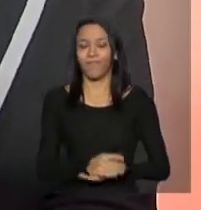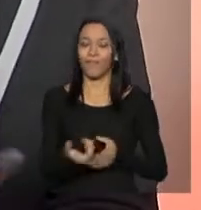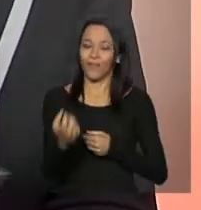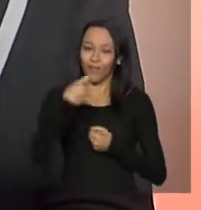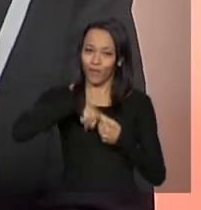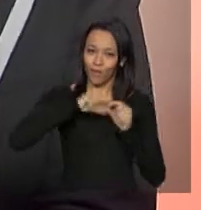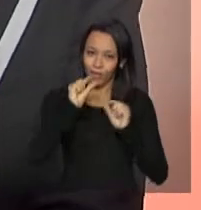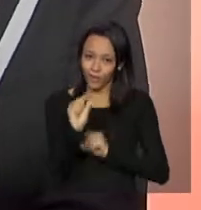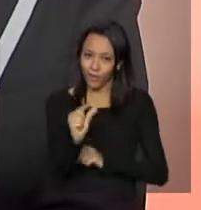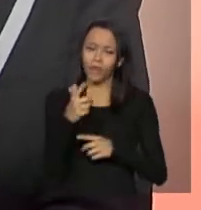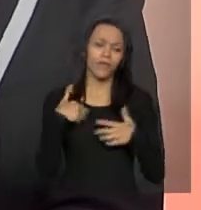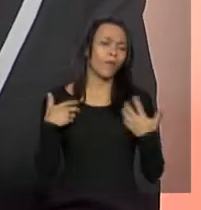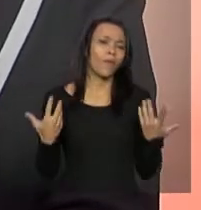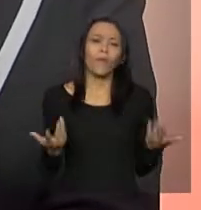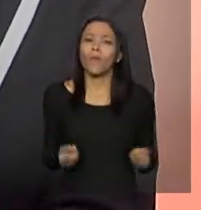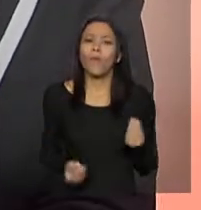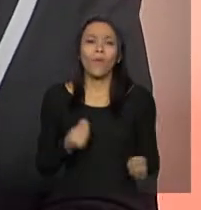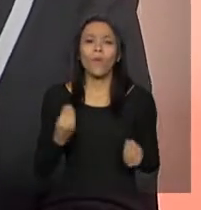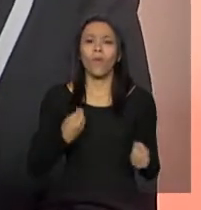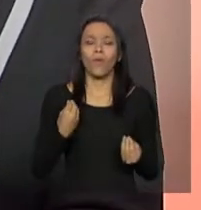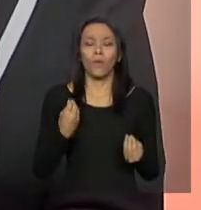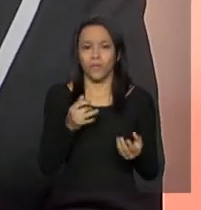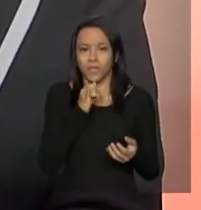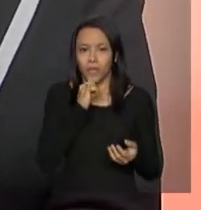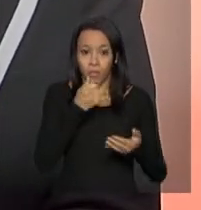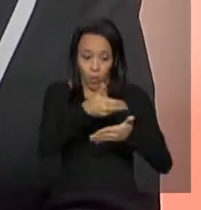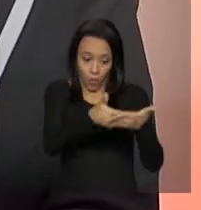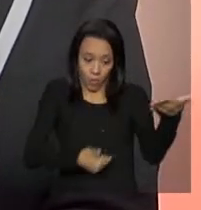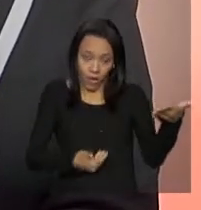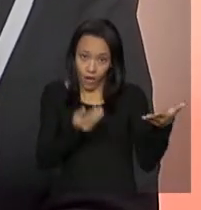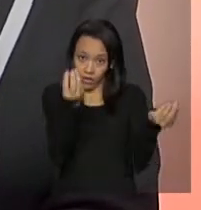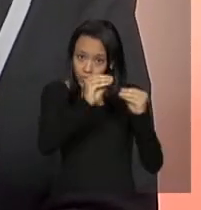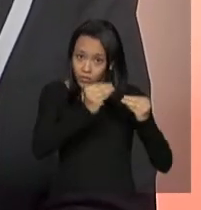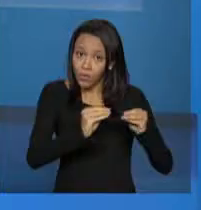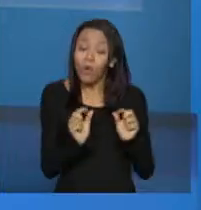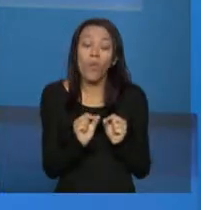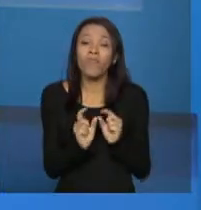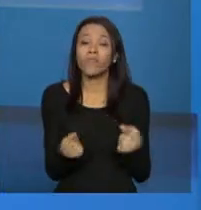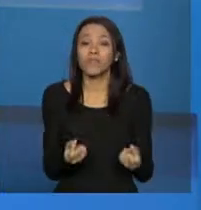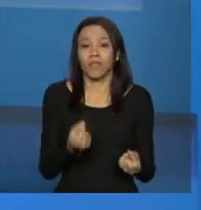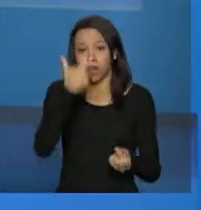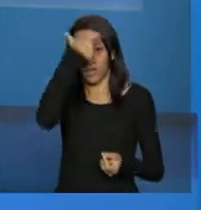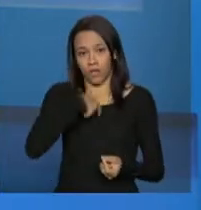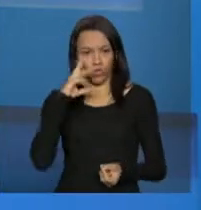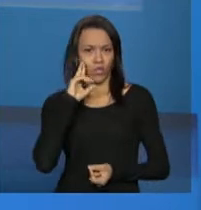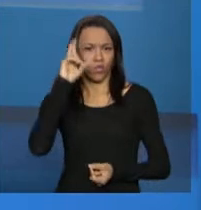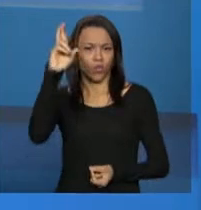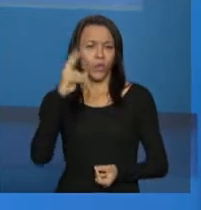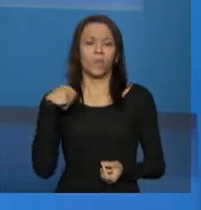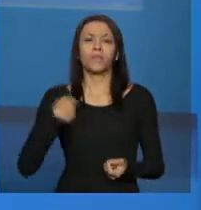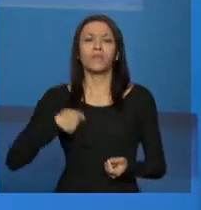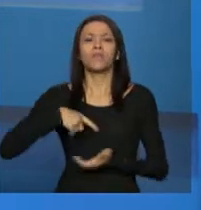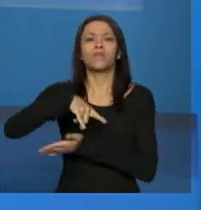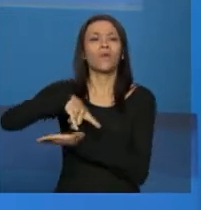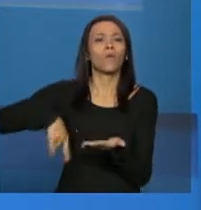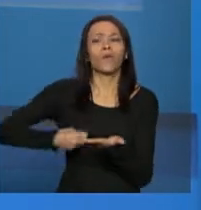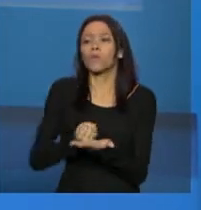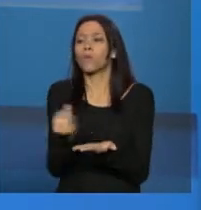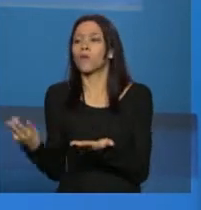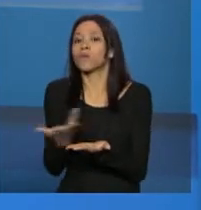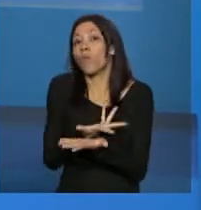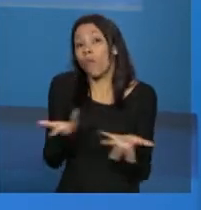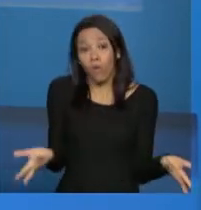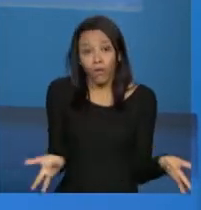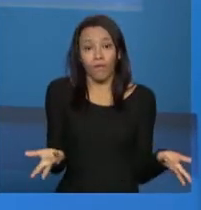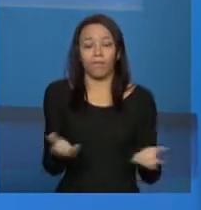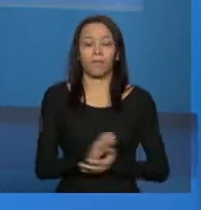Qual é o primeiro passo do gestor no preenchimento desse cadastro? Que dados ele tem que estar em mãos? Sim. O primeiro